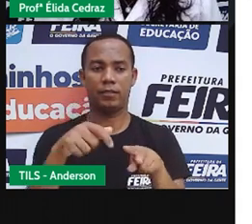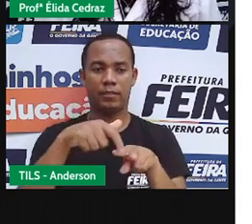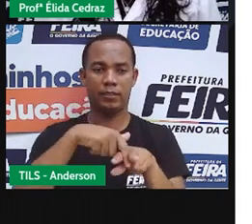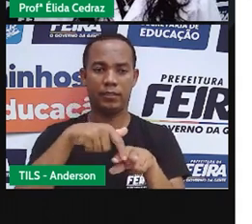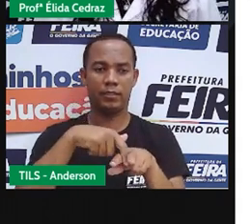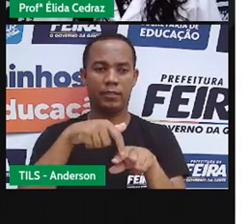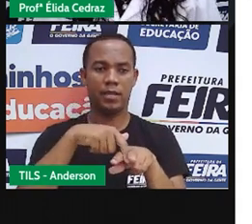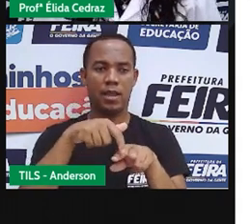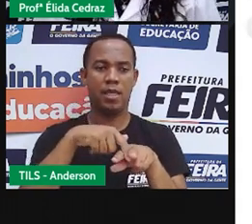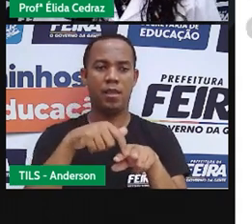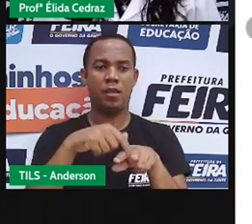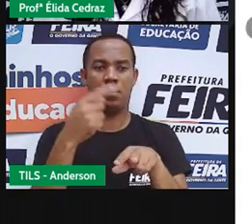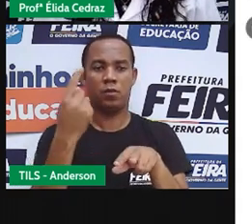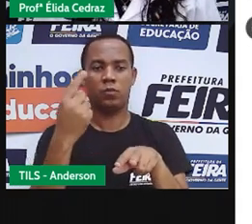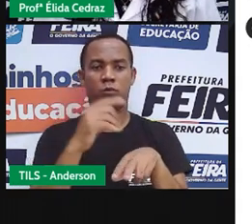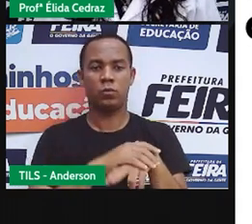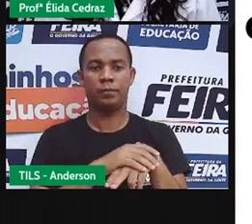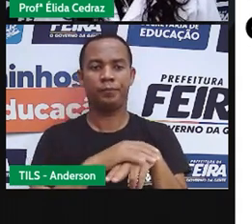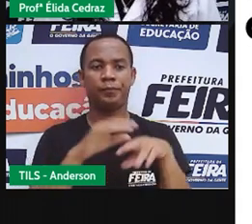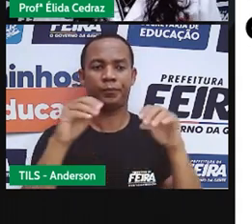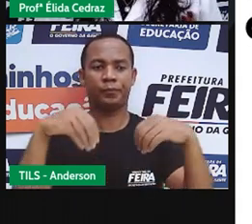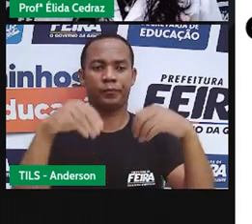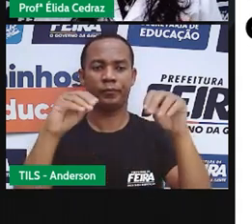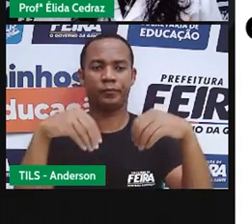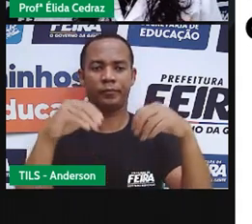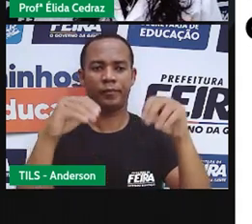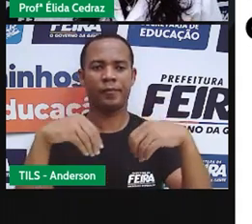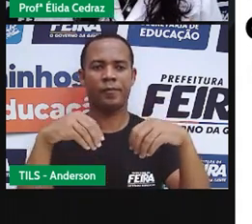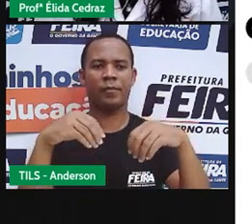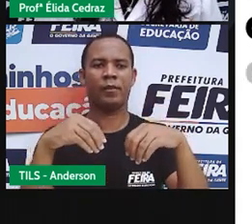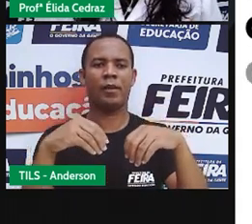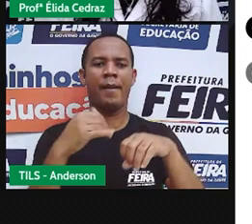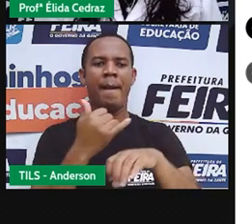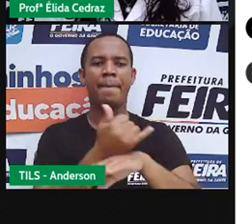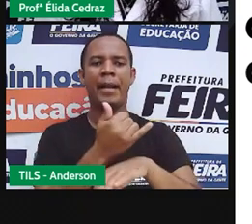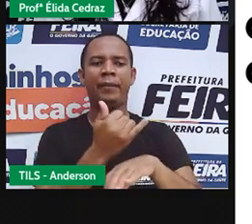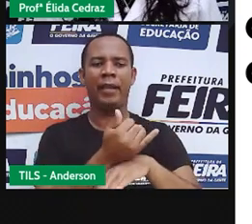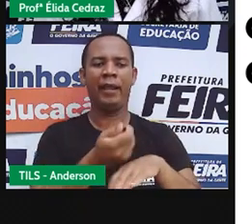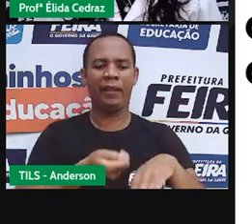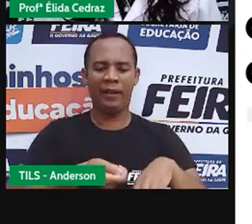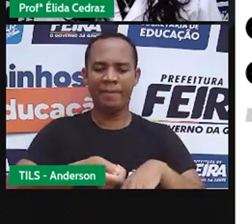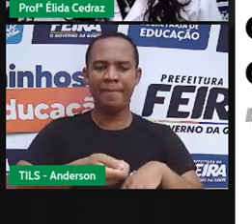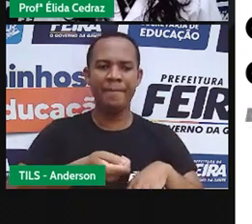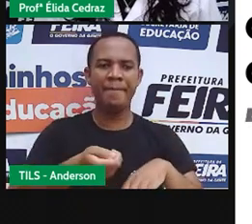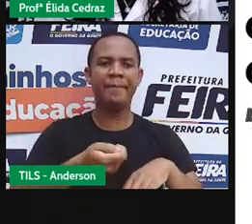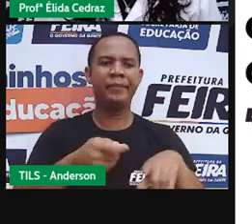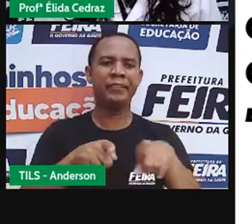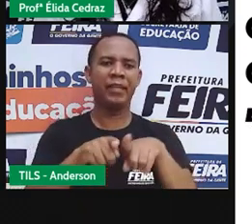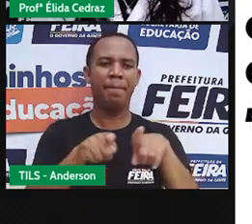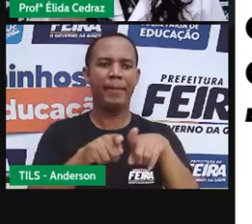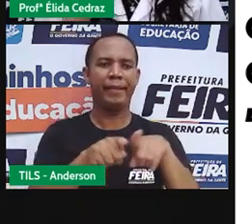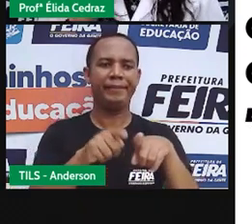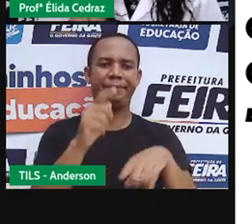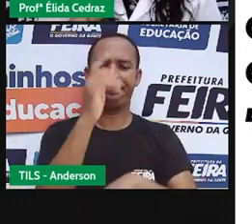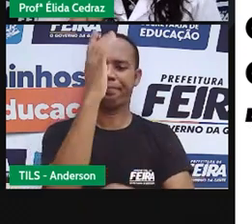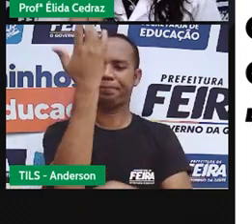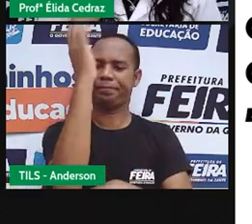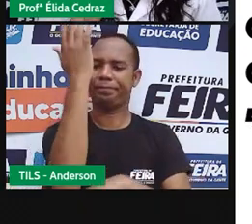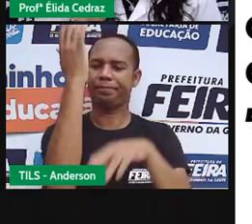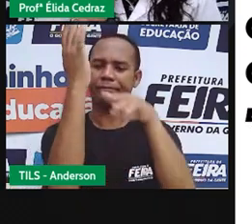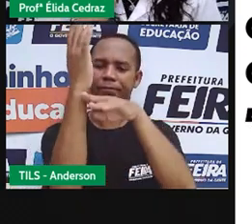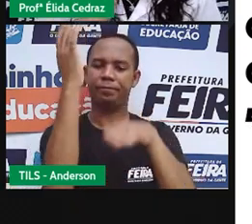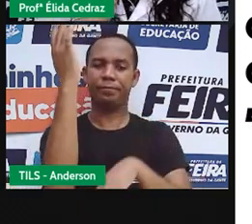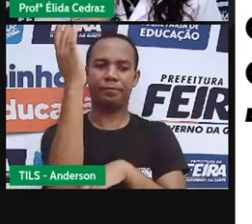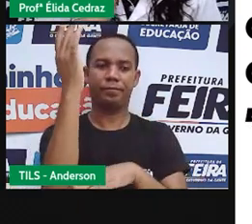borracha, um objeto de tecido, uma panela de metal, um objeto de madeira e quatro